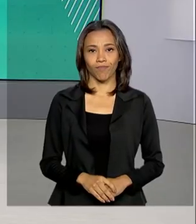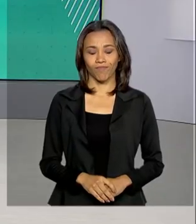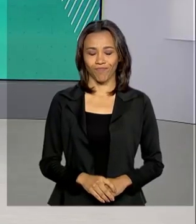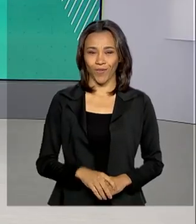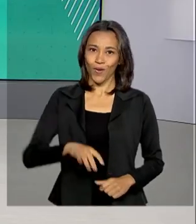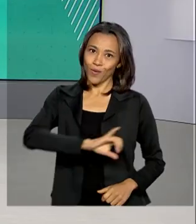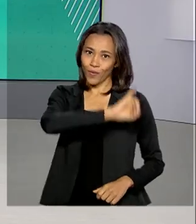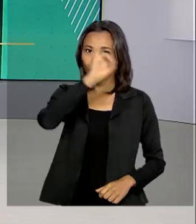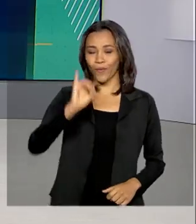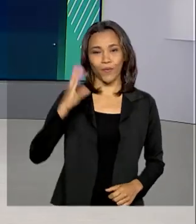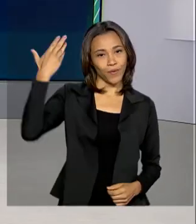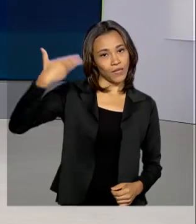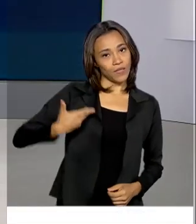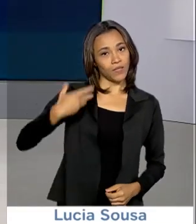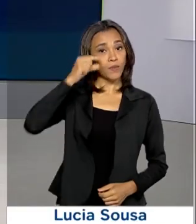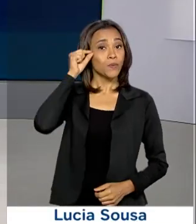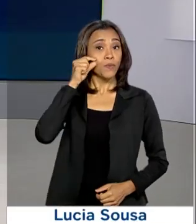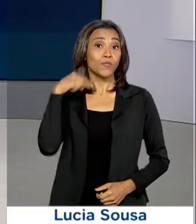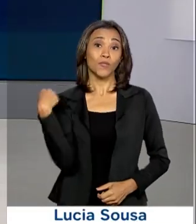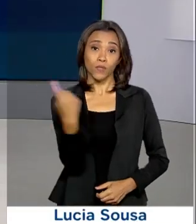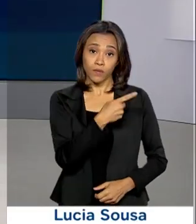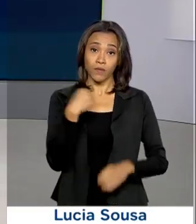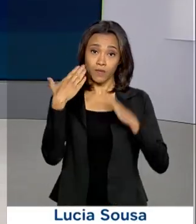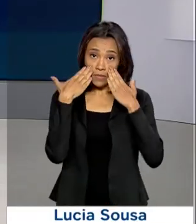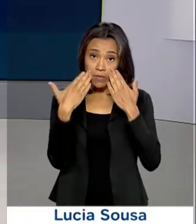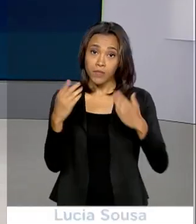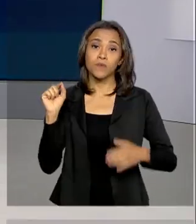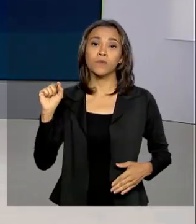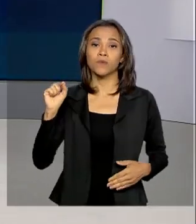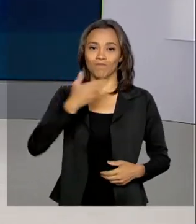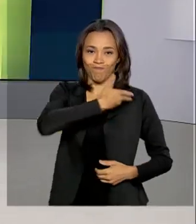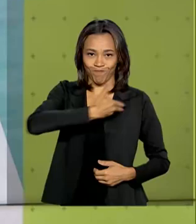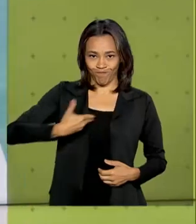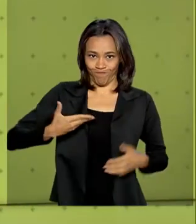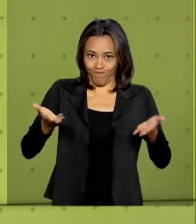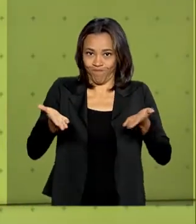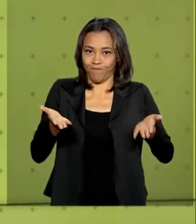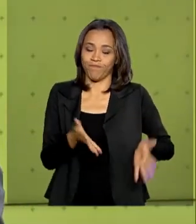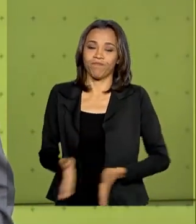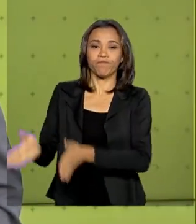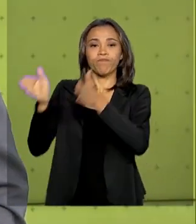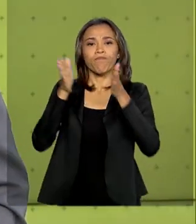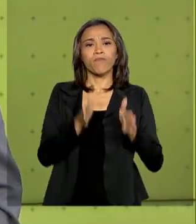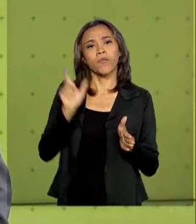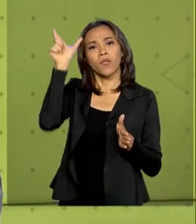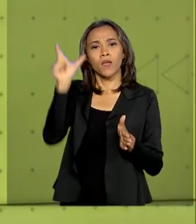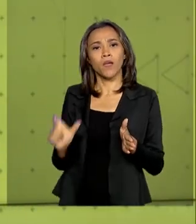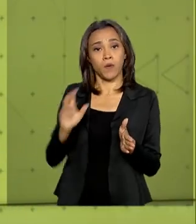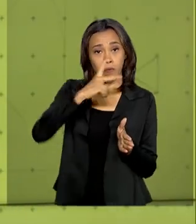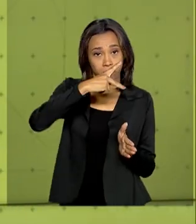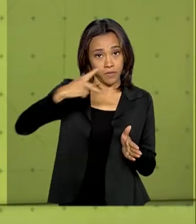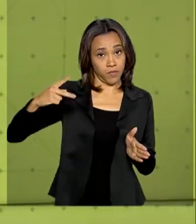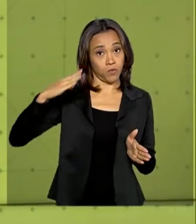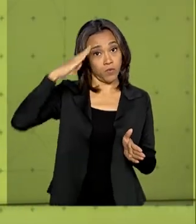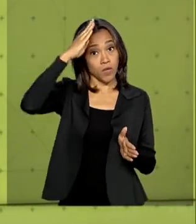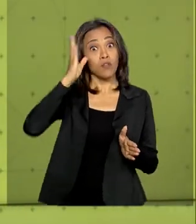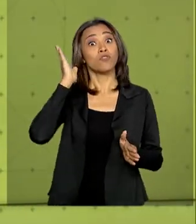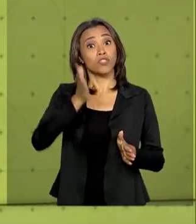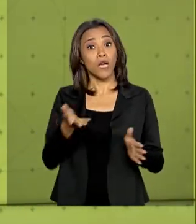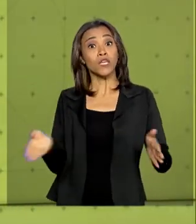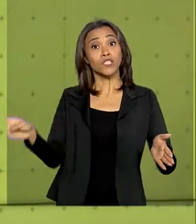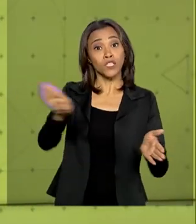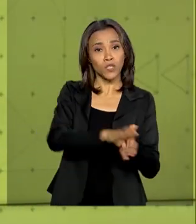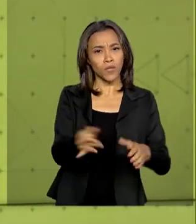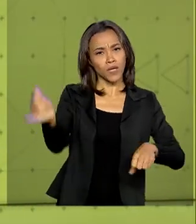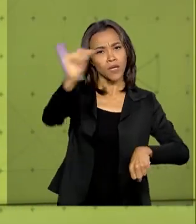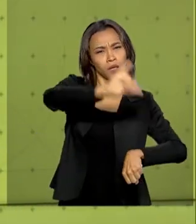Olá, sou o Roberto Camargo e já estamos no ar com o governo agora. O presidente Jair Bolsonaro chegou à Nova Delhi